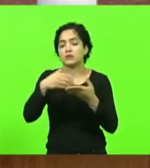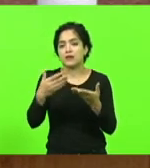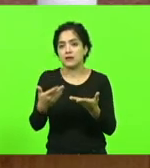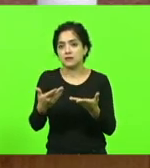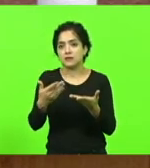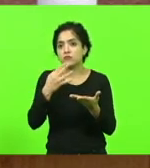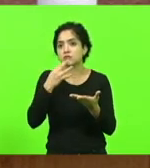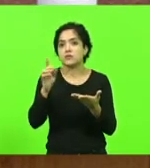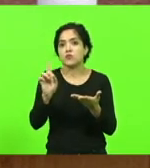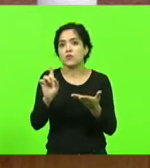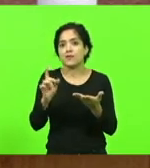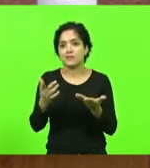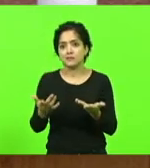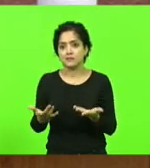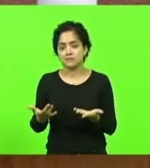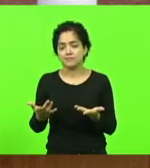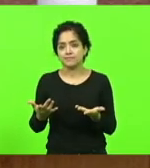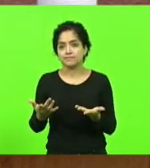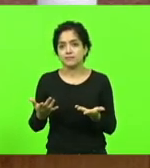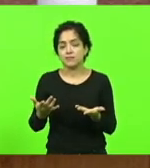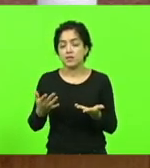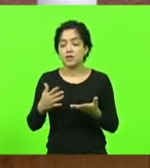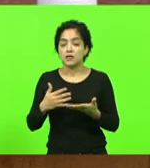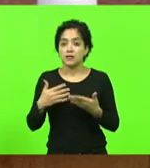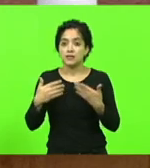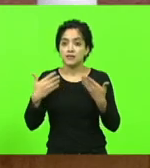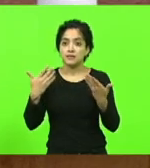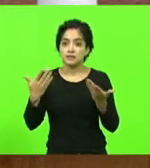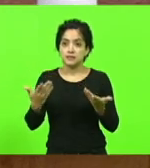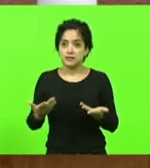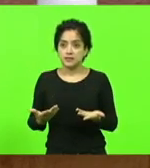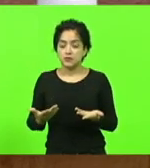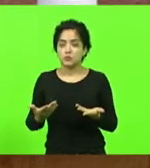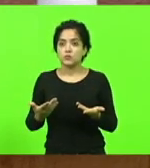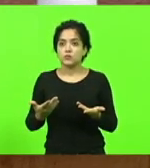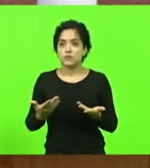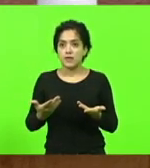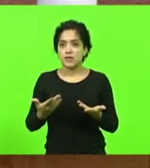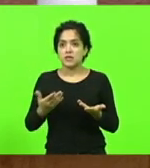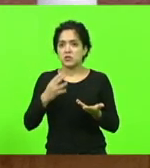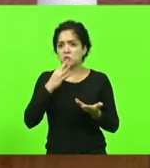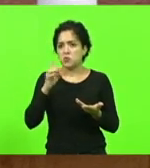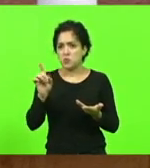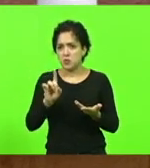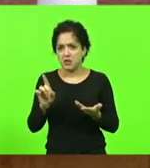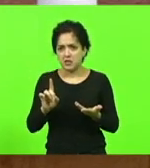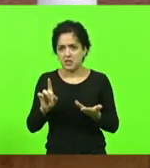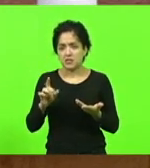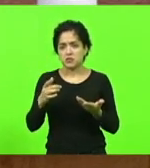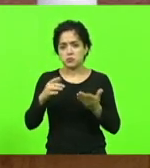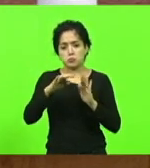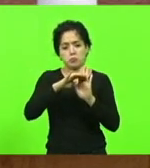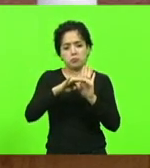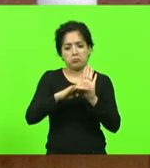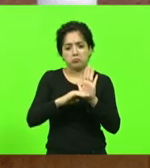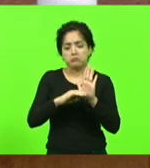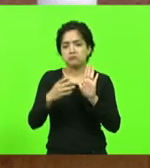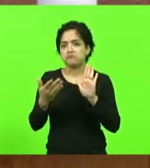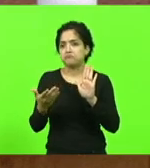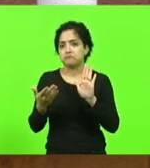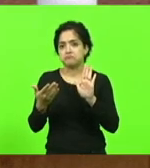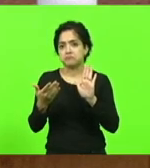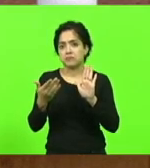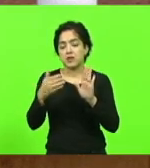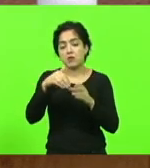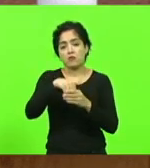desconhece? Eu tomo a liberdade de matéria que eu desconheço não votar aqui nessa